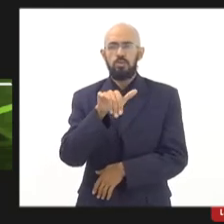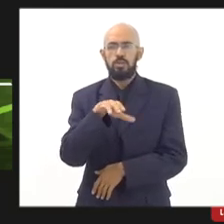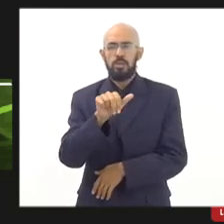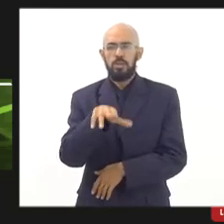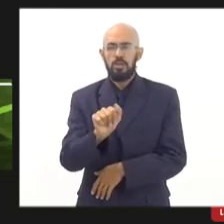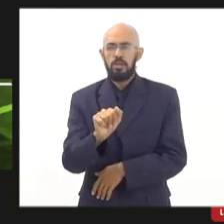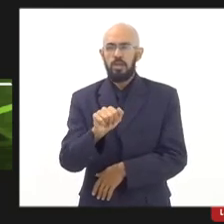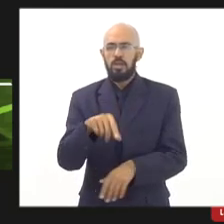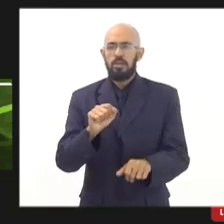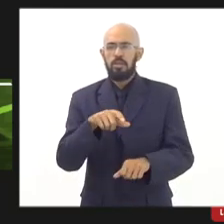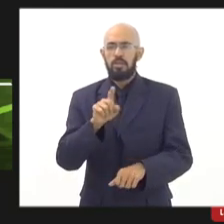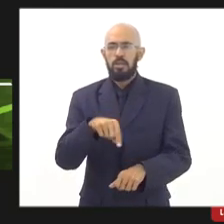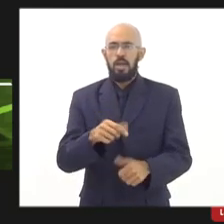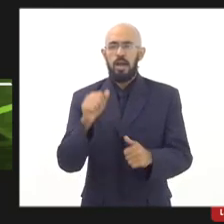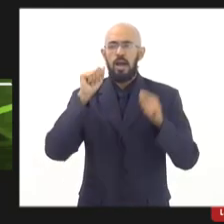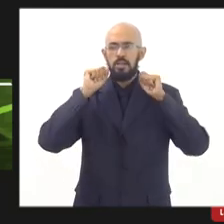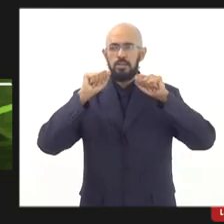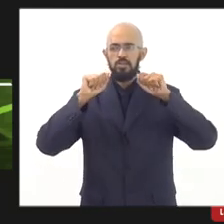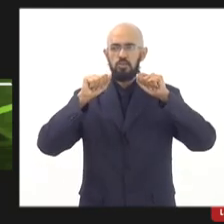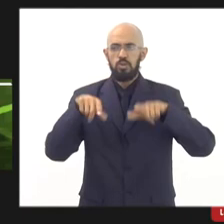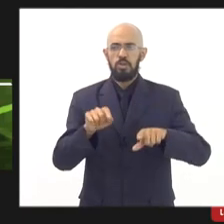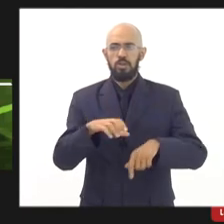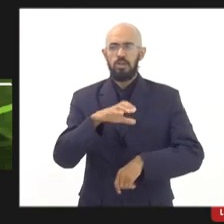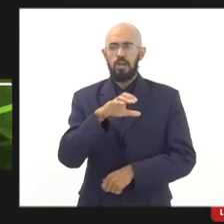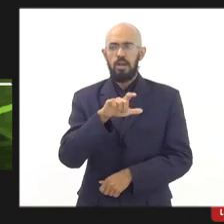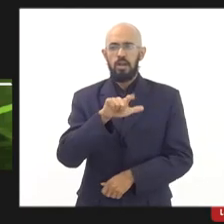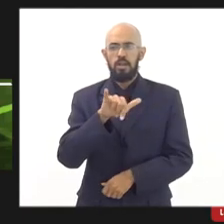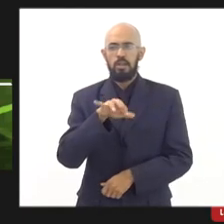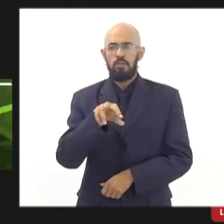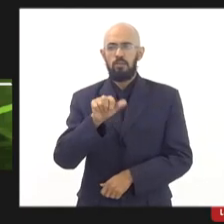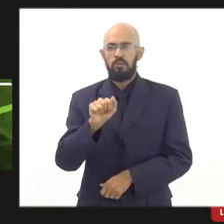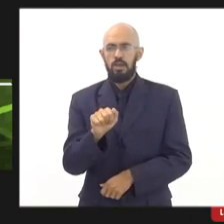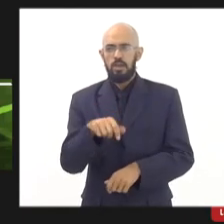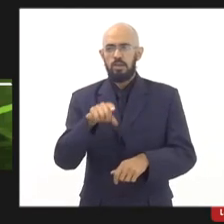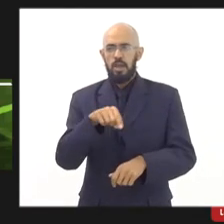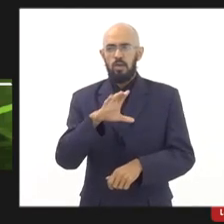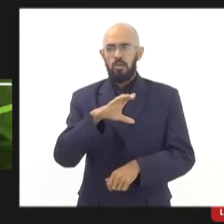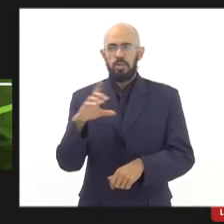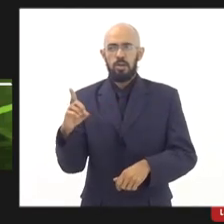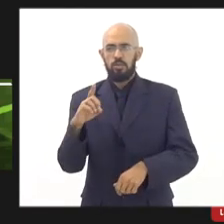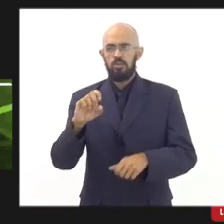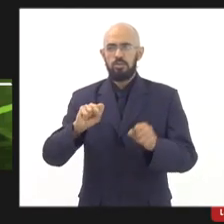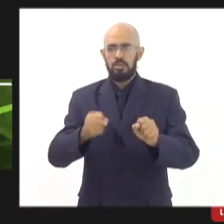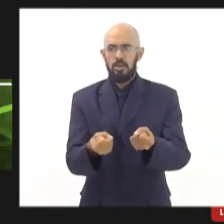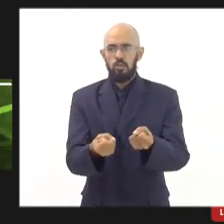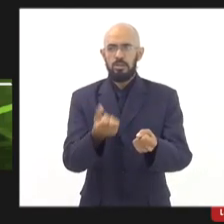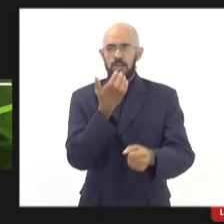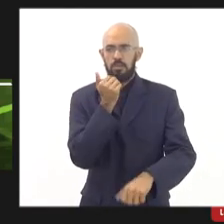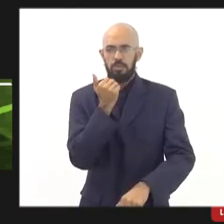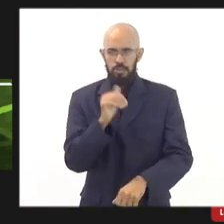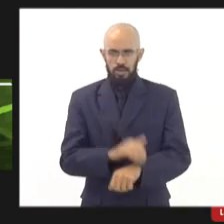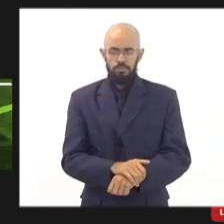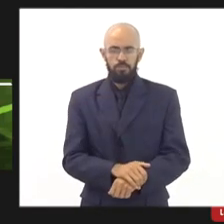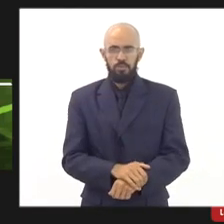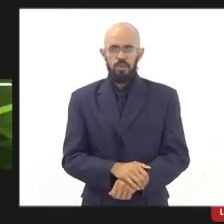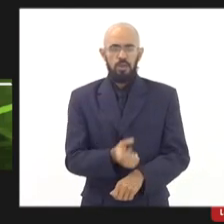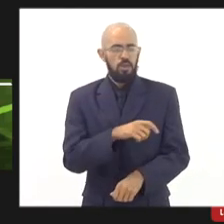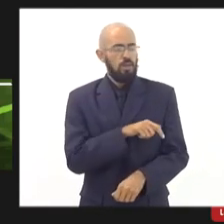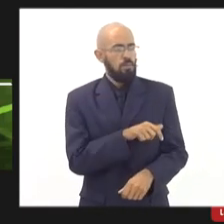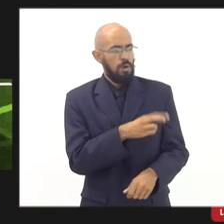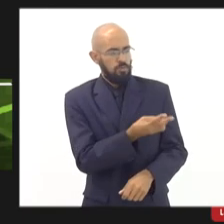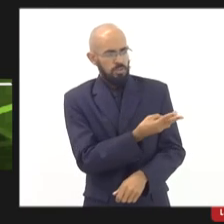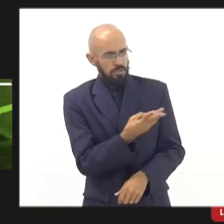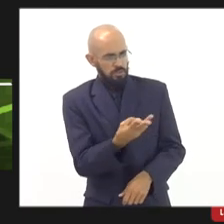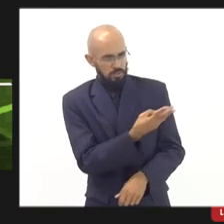assessora e a Lívia Ribeira, Coordenadora de Segurança Alimentar. Então, senhor Leonardo, senhora Luciana, senhora